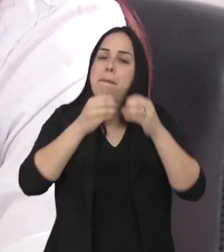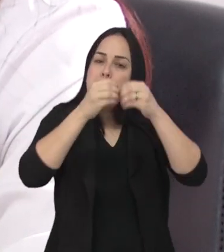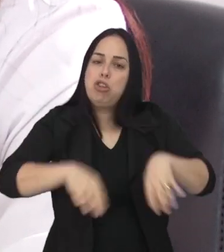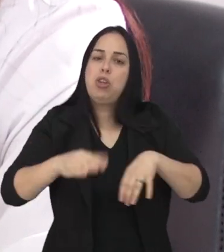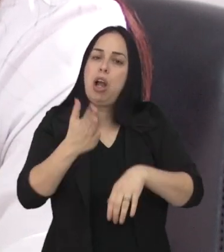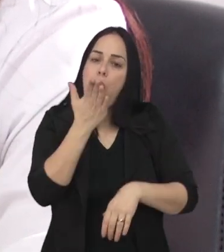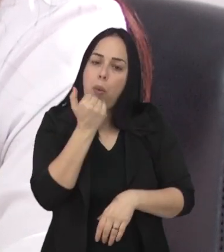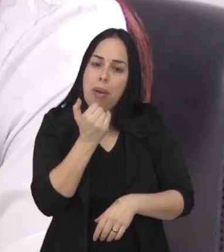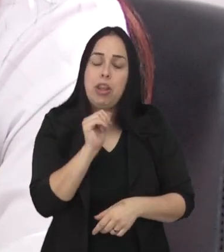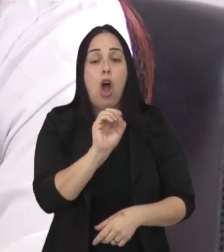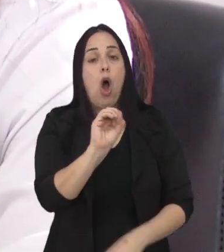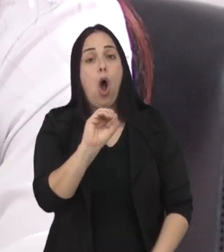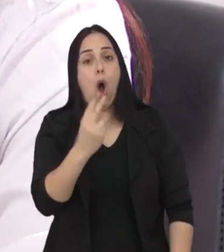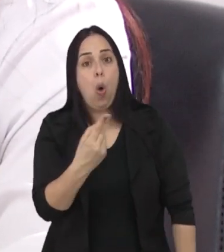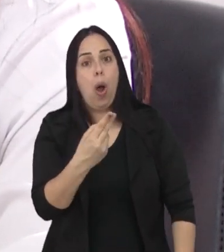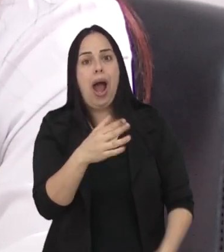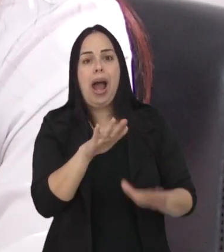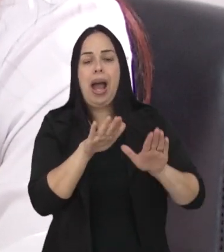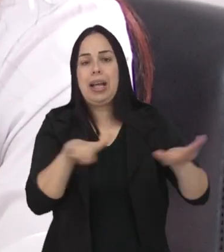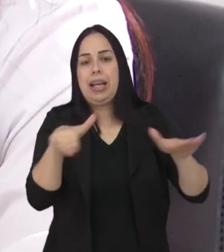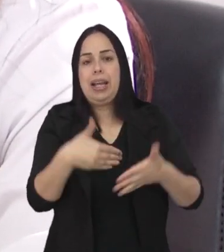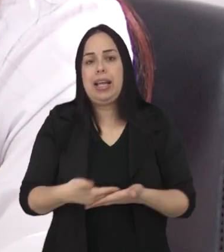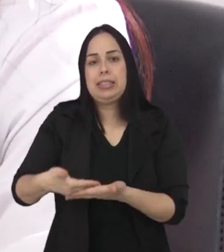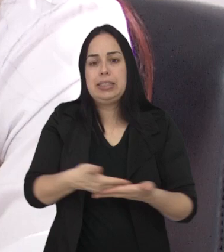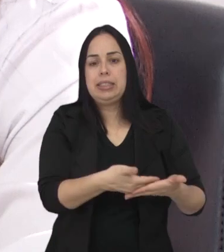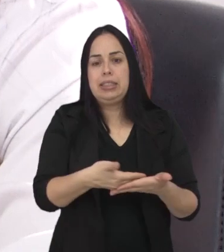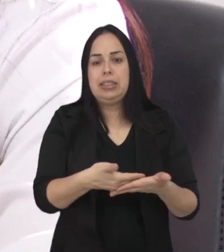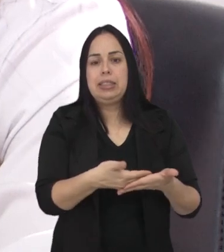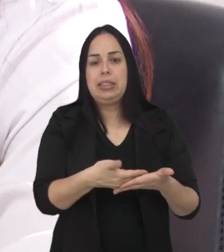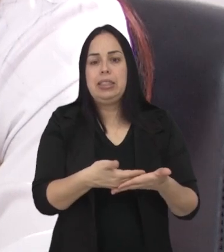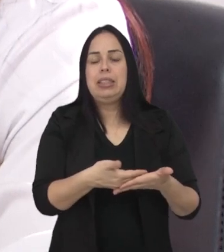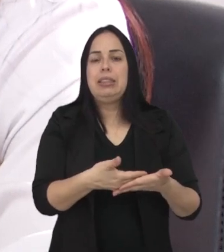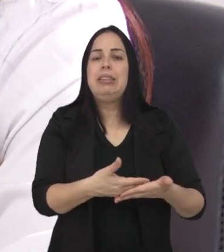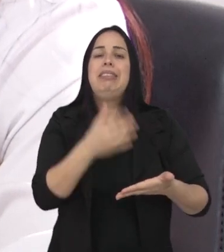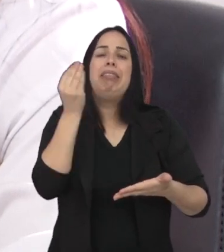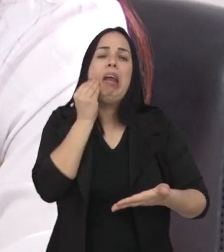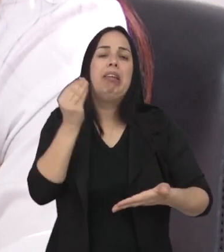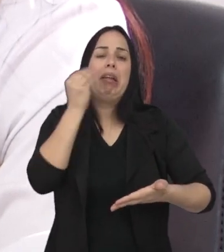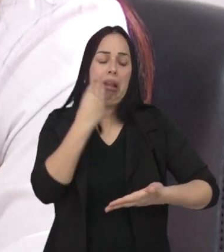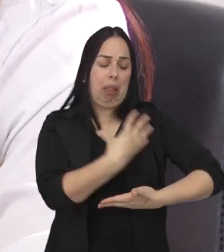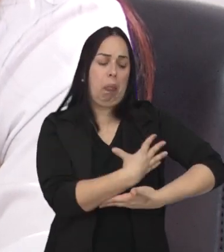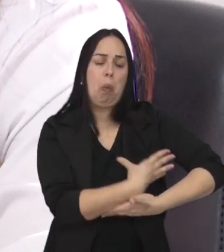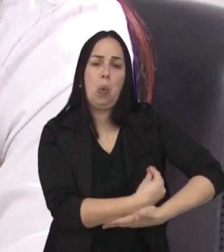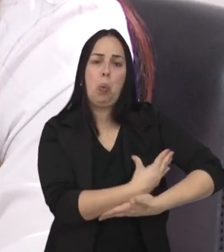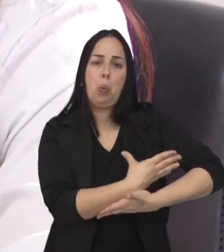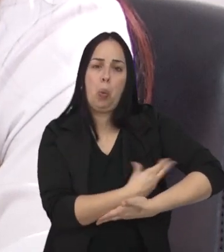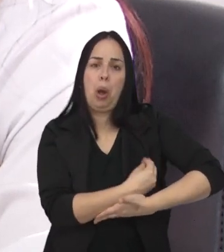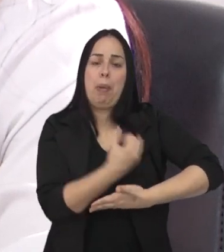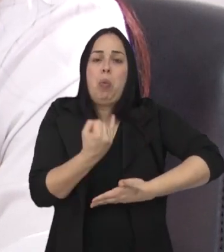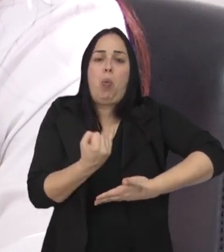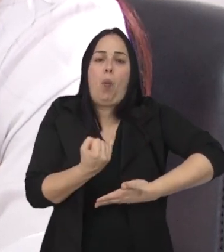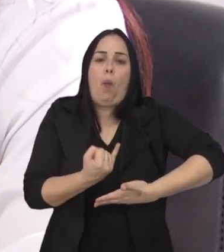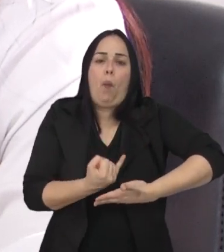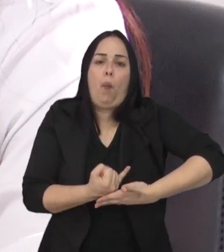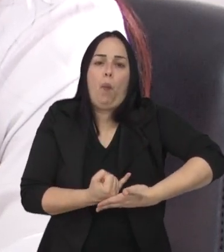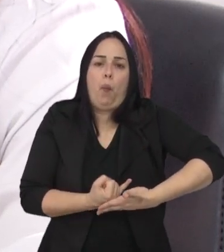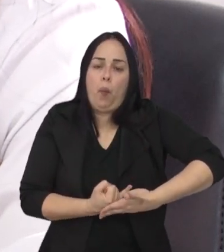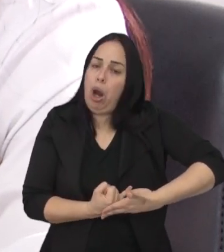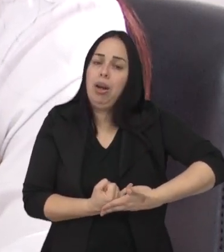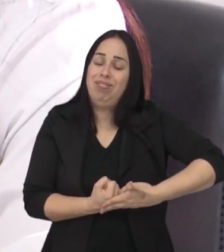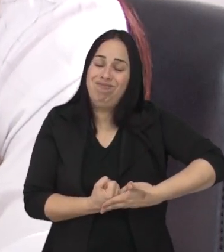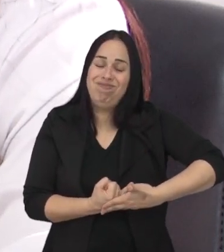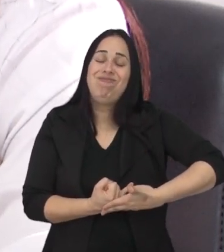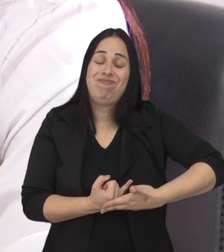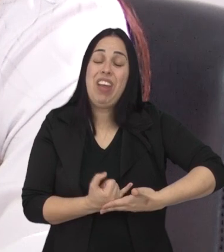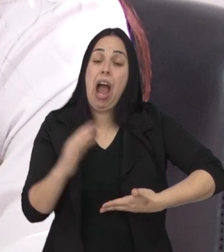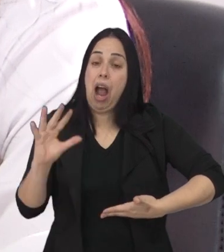desenvolvimento da alimentação dela, ou essa criança fica sendo insistida no seio materno e ela acaba perdendo peso e indo para